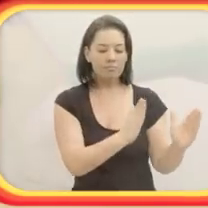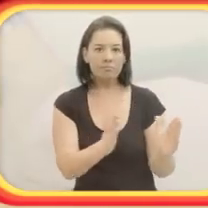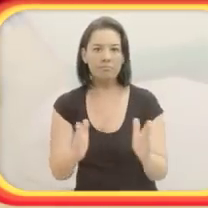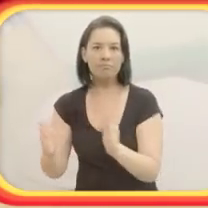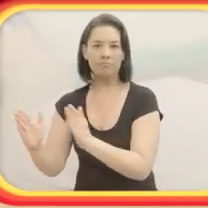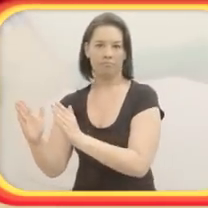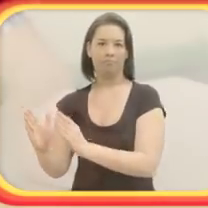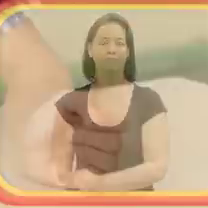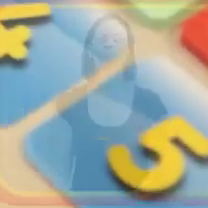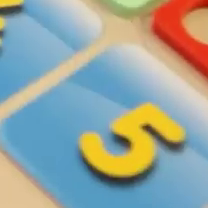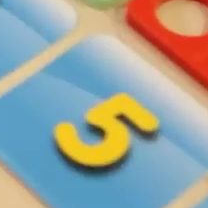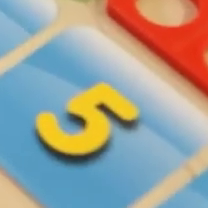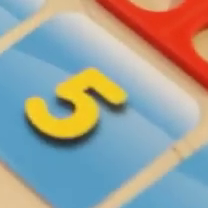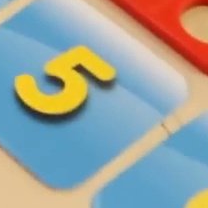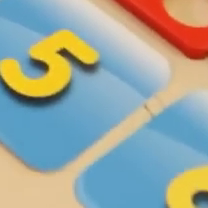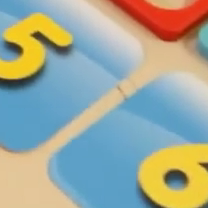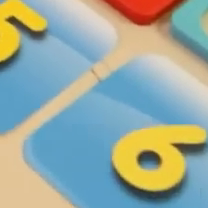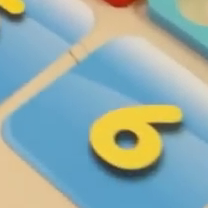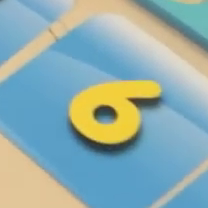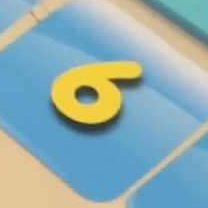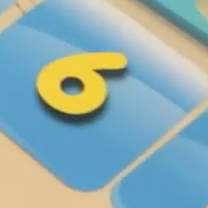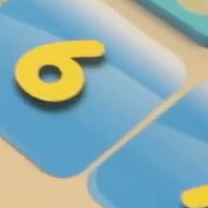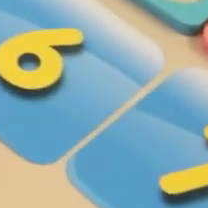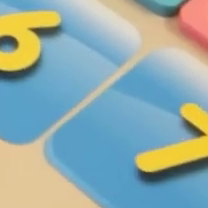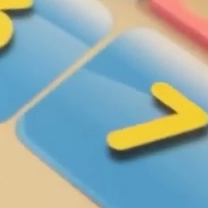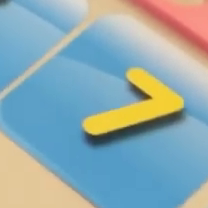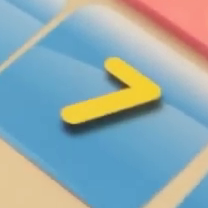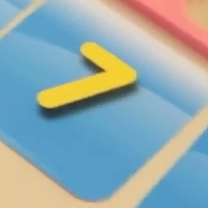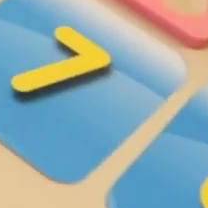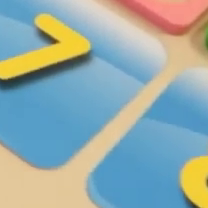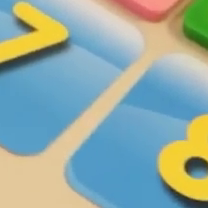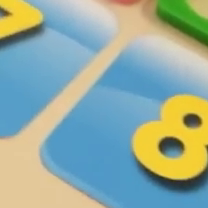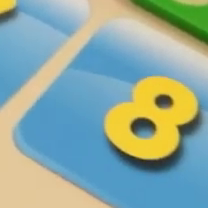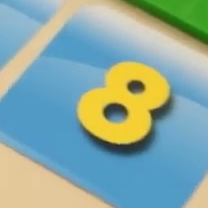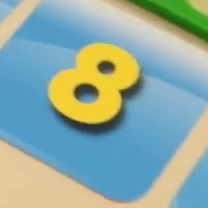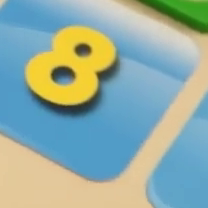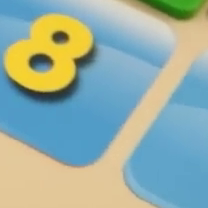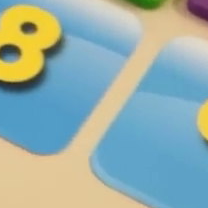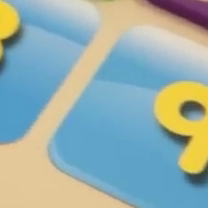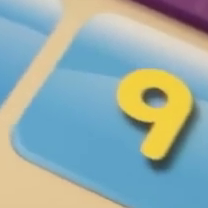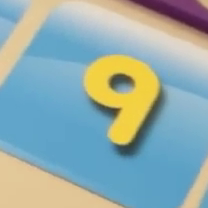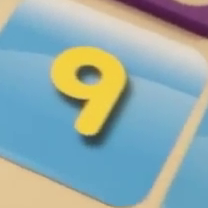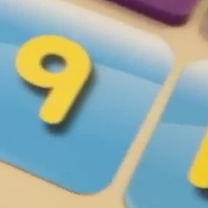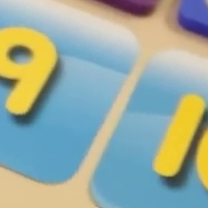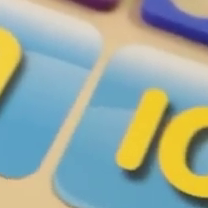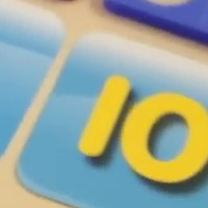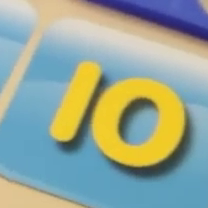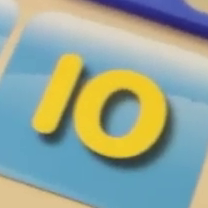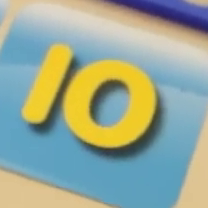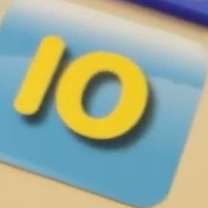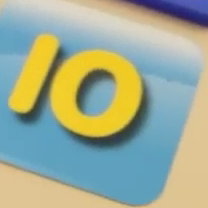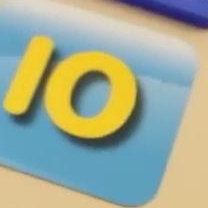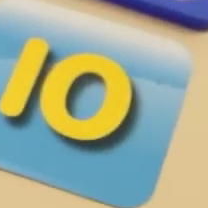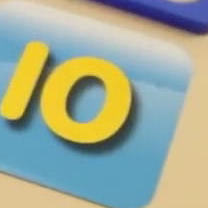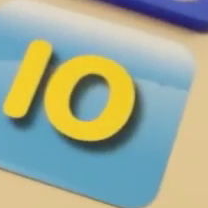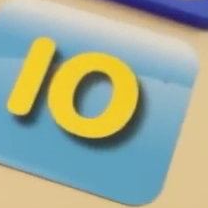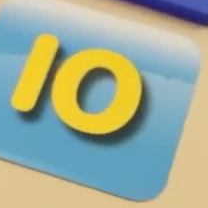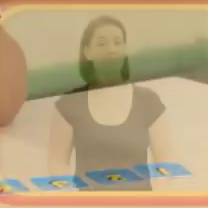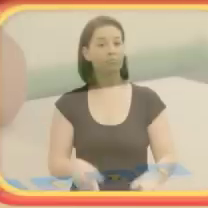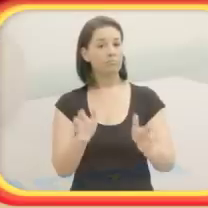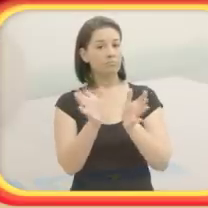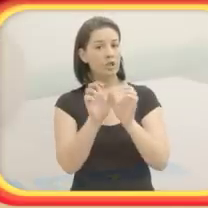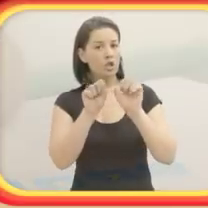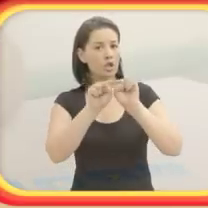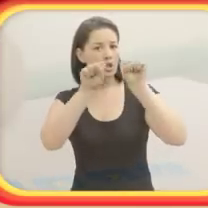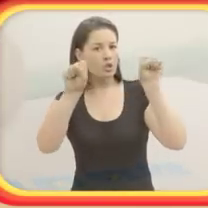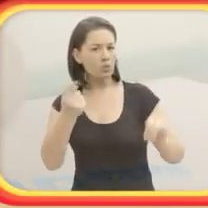colocassem em ordem. Em cima de uma mesa, cartões azuis com números em amarelo. Acima dos cartões, placas coloridas com a quantidade de furos correspondentes aos